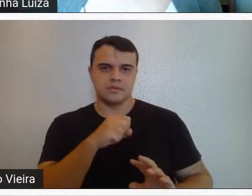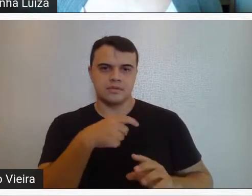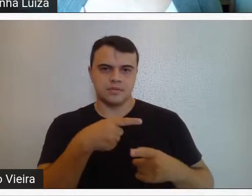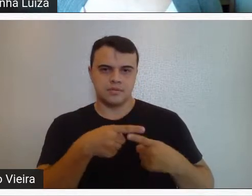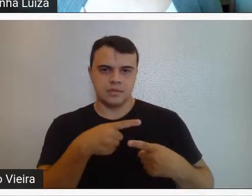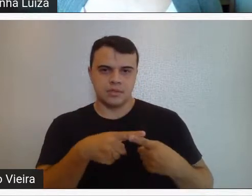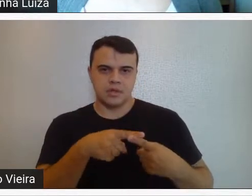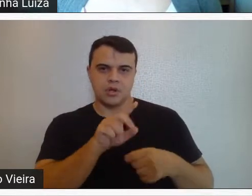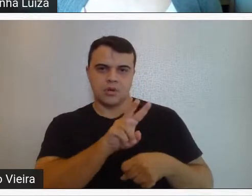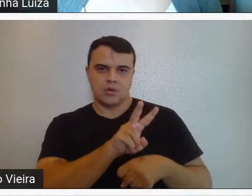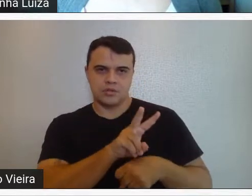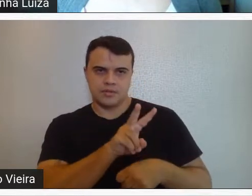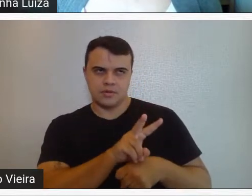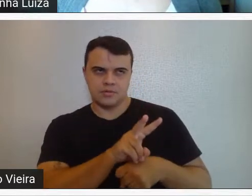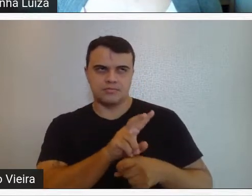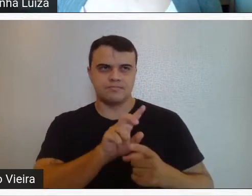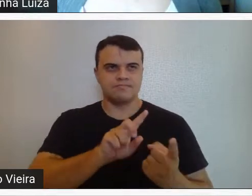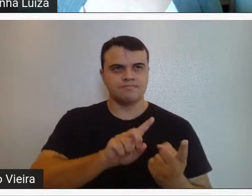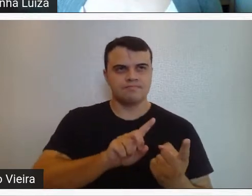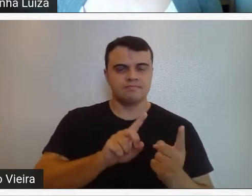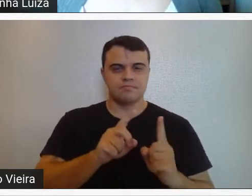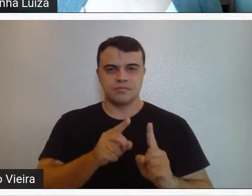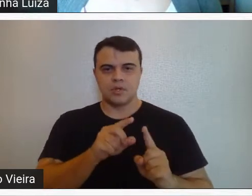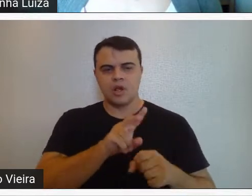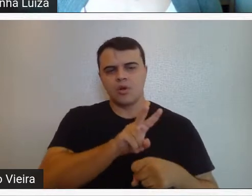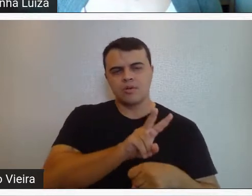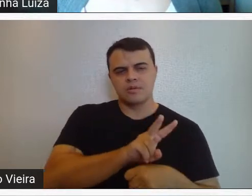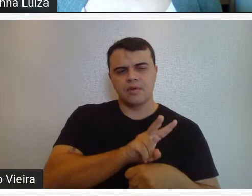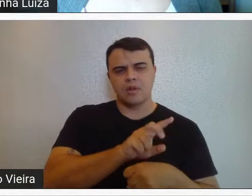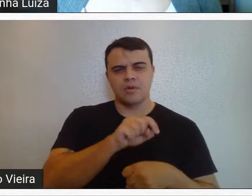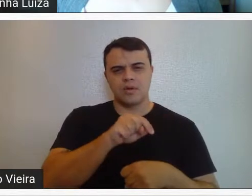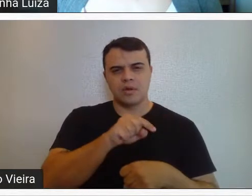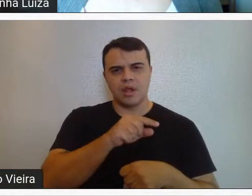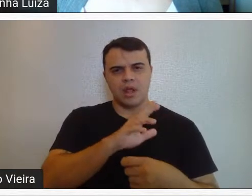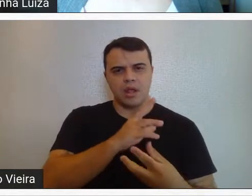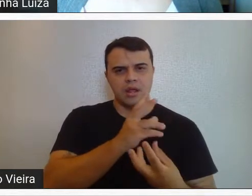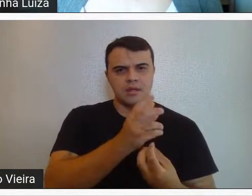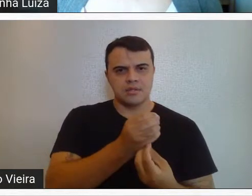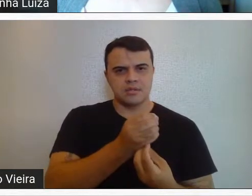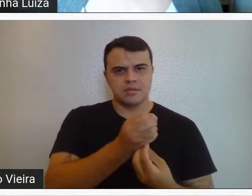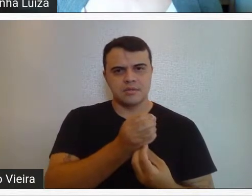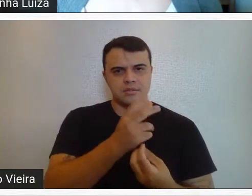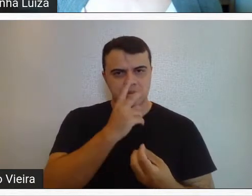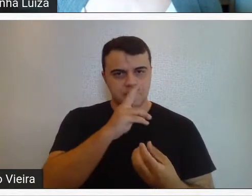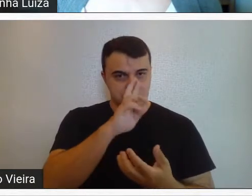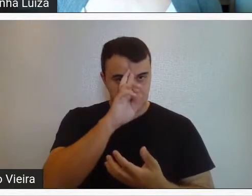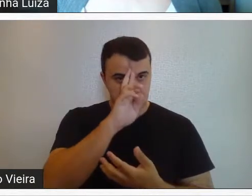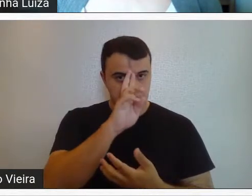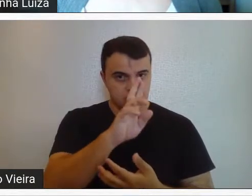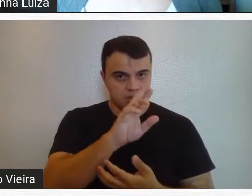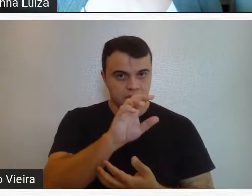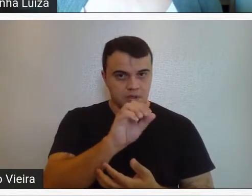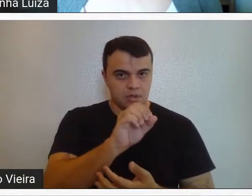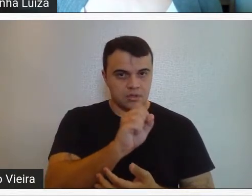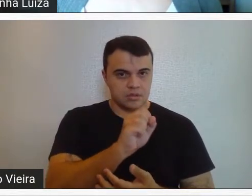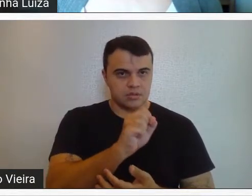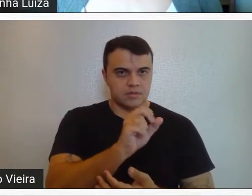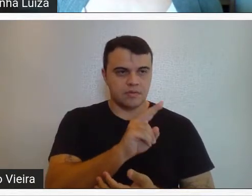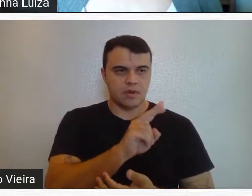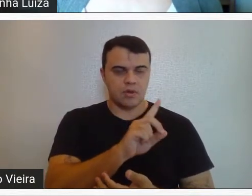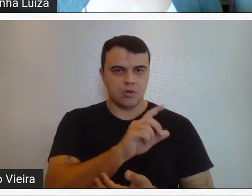vertente conservadora. A conservadora mais dentro das artes seria liderada por Oswaldo Teixeira,